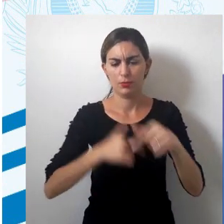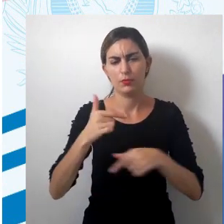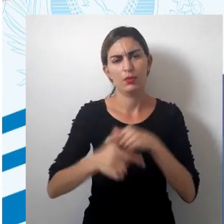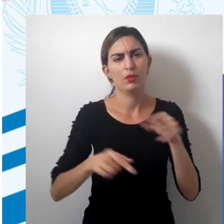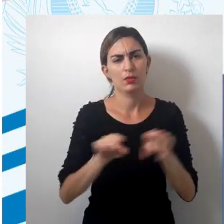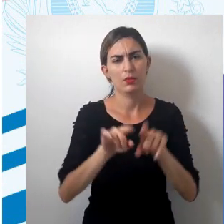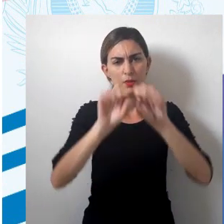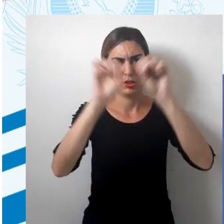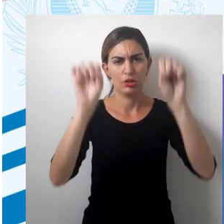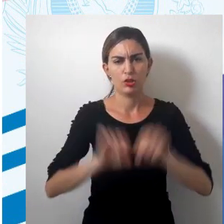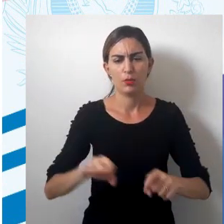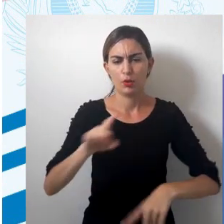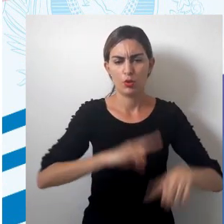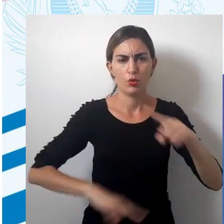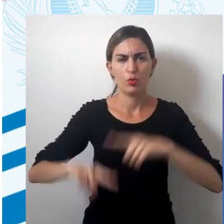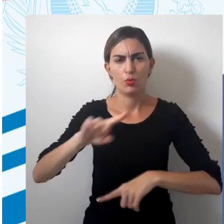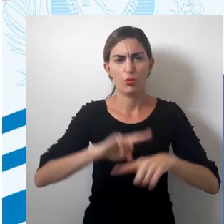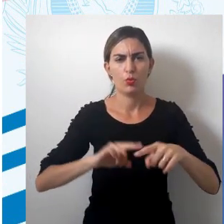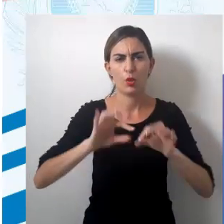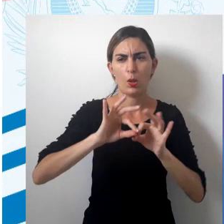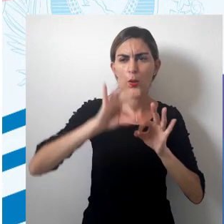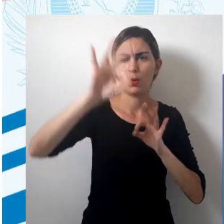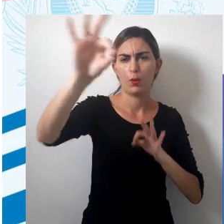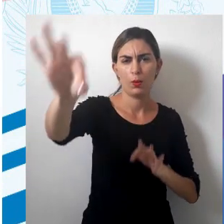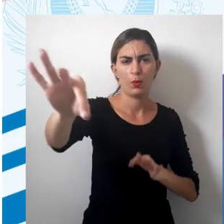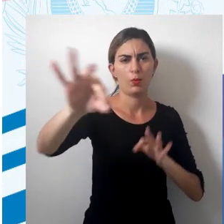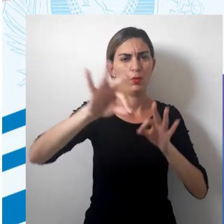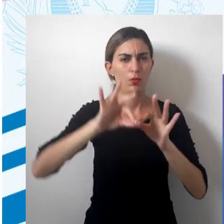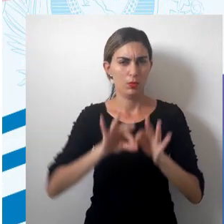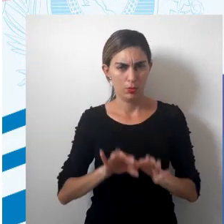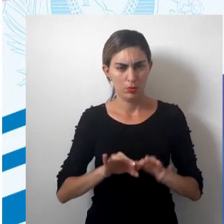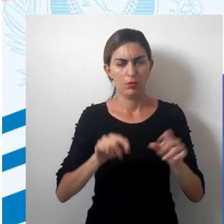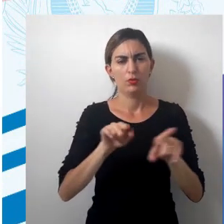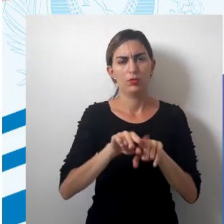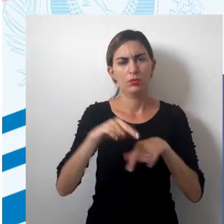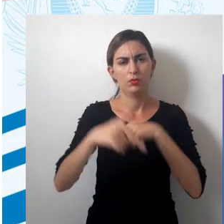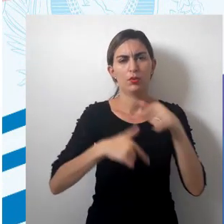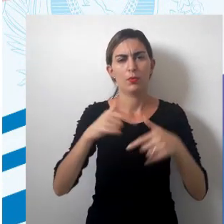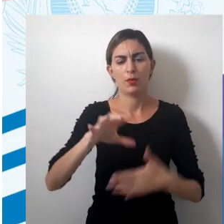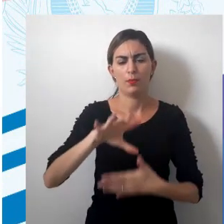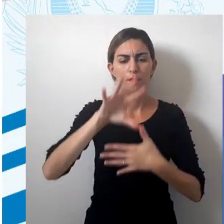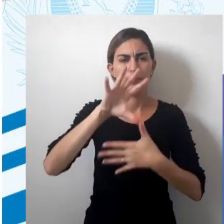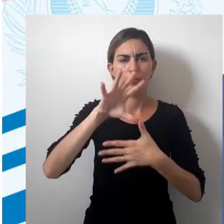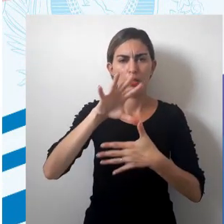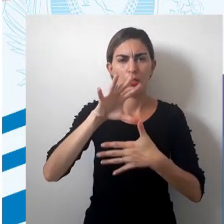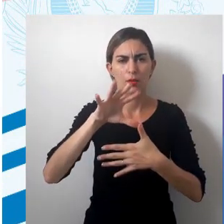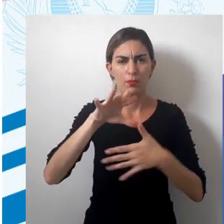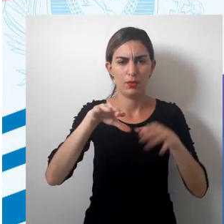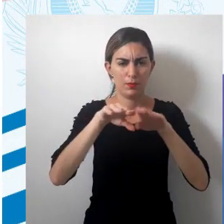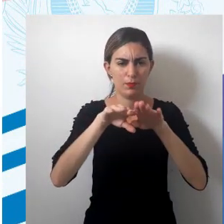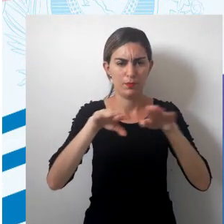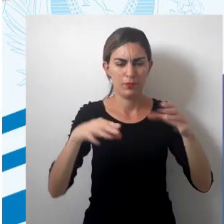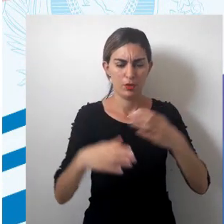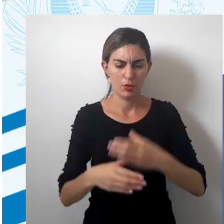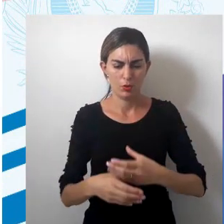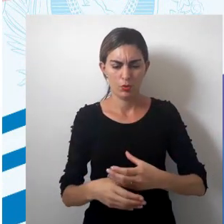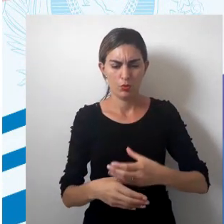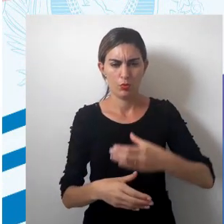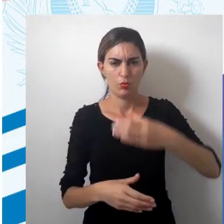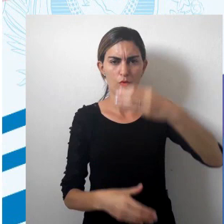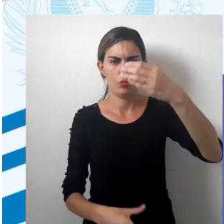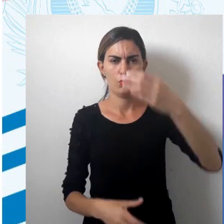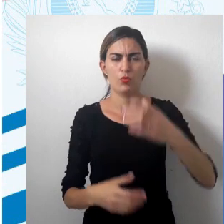Trabalhava-se com um sistema de coordenadas de latitude e longitude. Trabalhava-se também com mapas esféricos e em